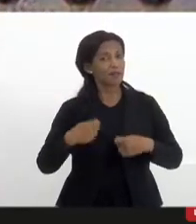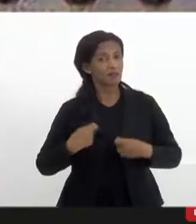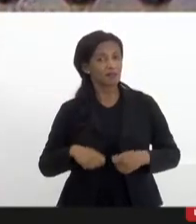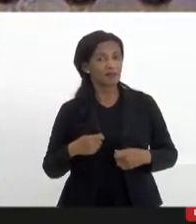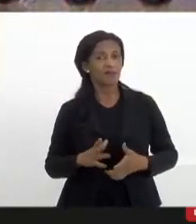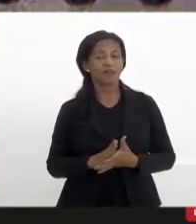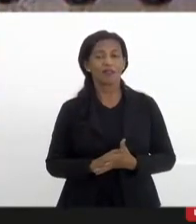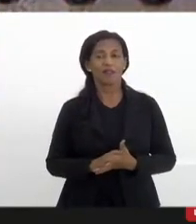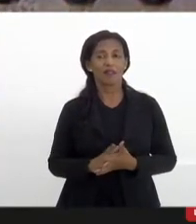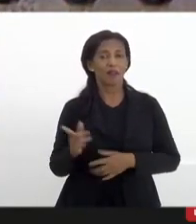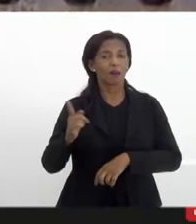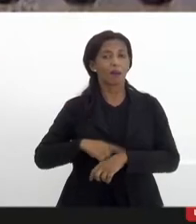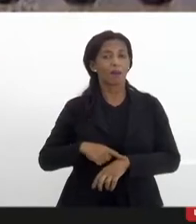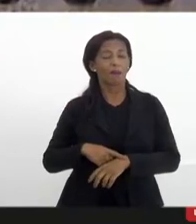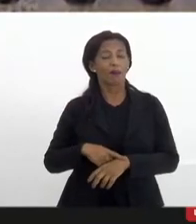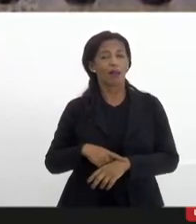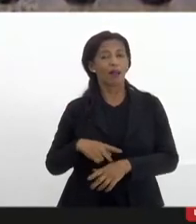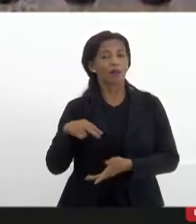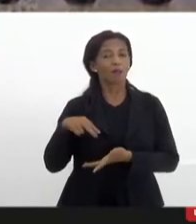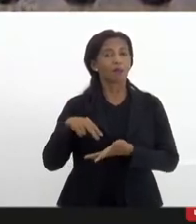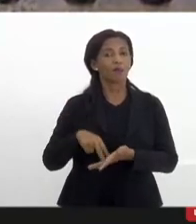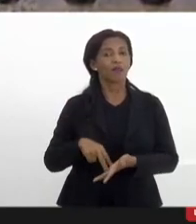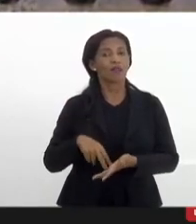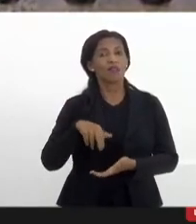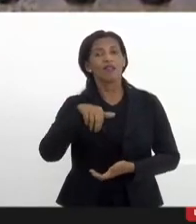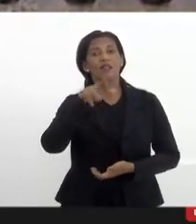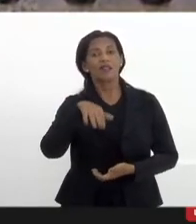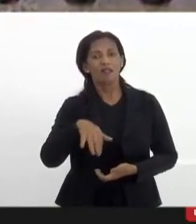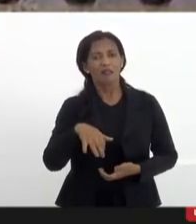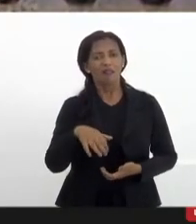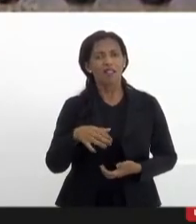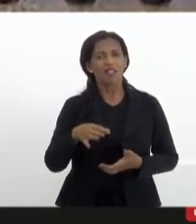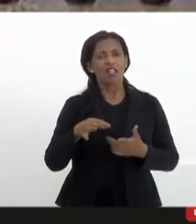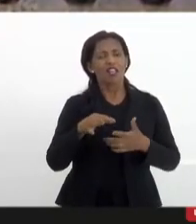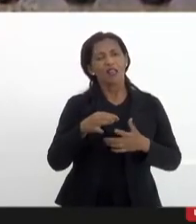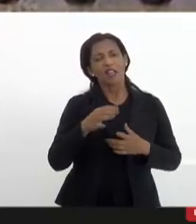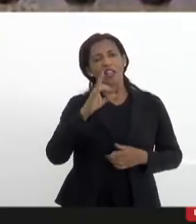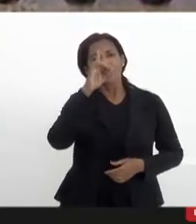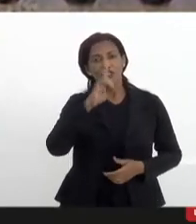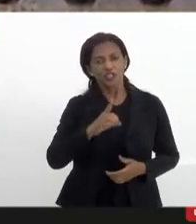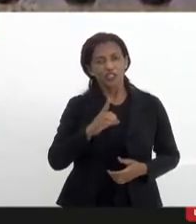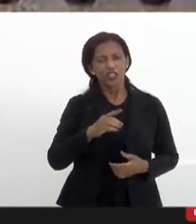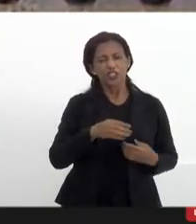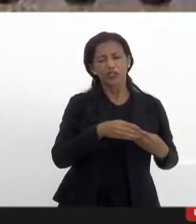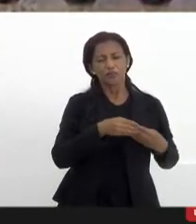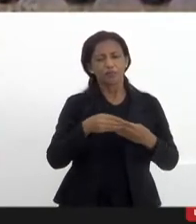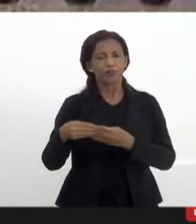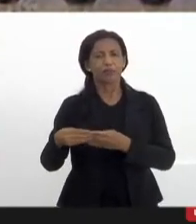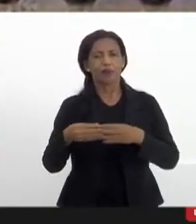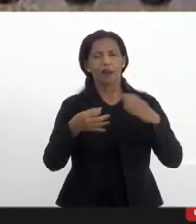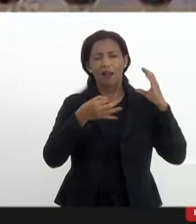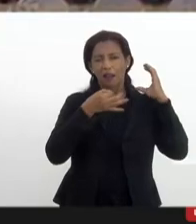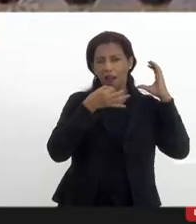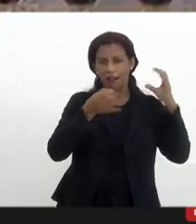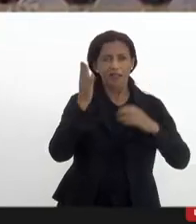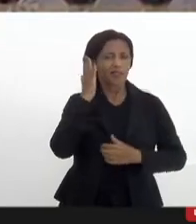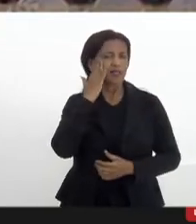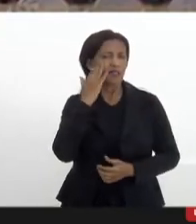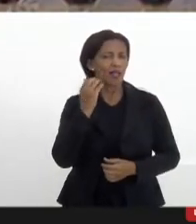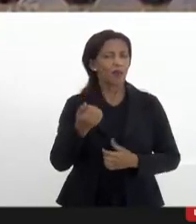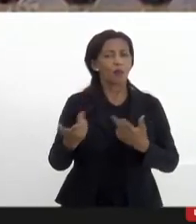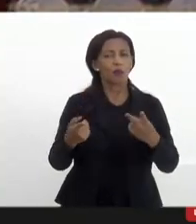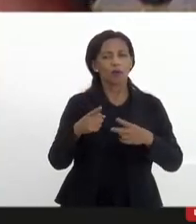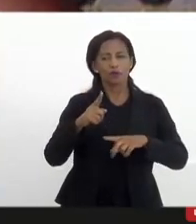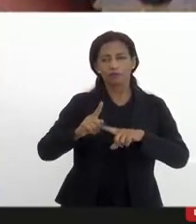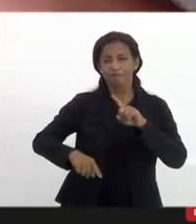para manter e quem toca rádio sabe o custo da manutenção dos equipamentos o quanto isso é